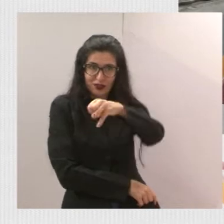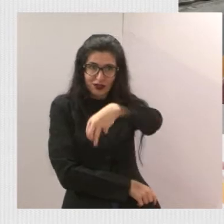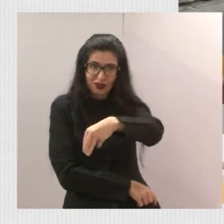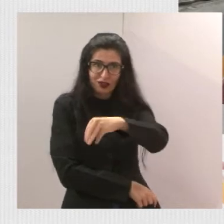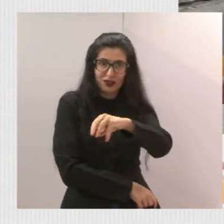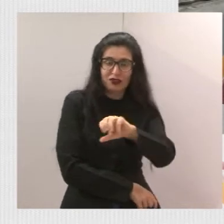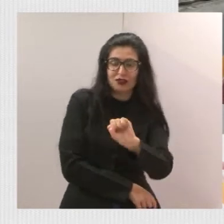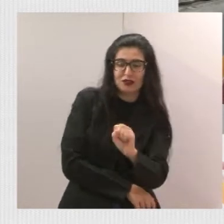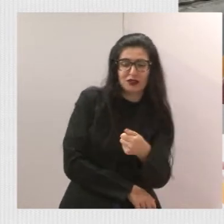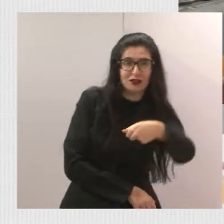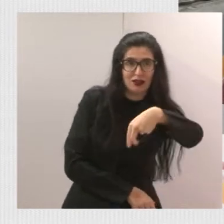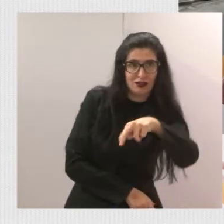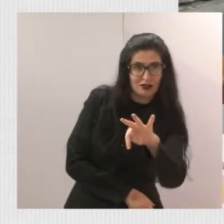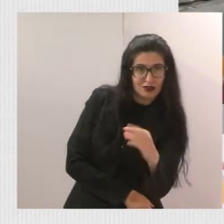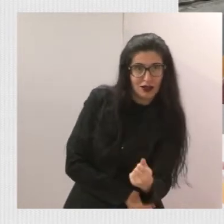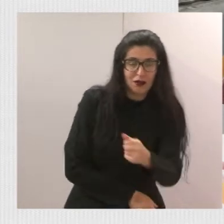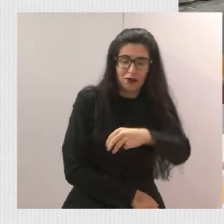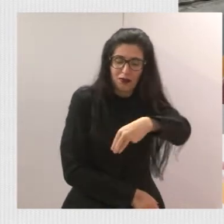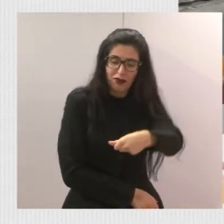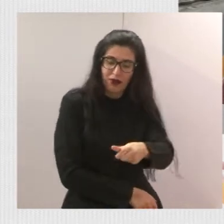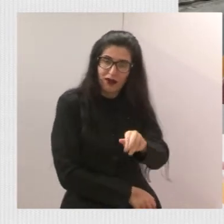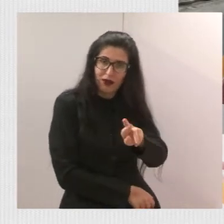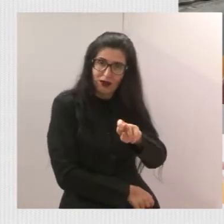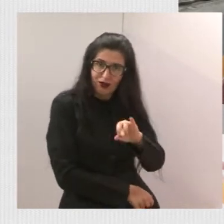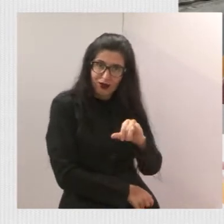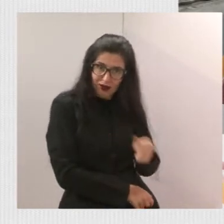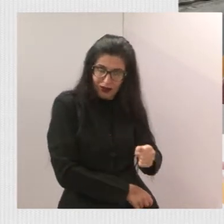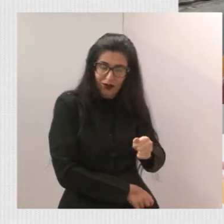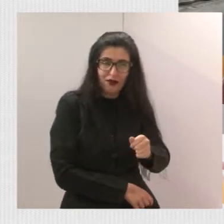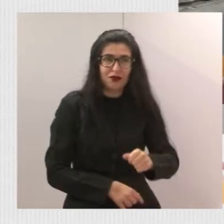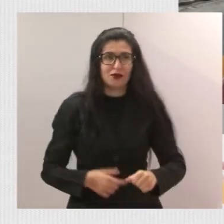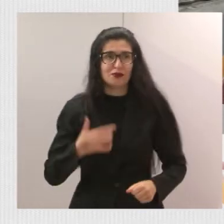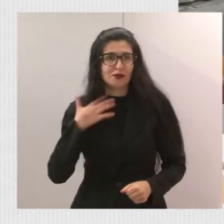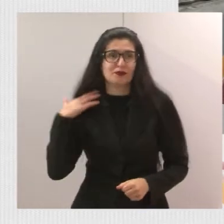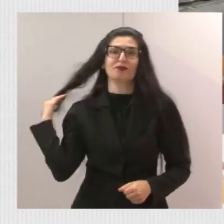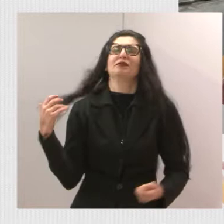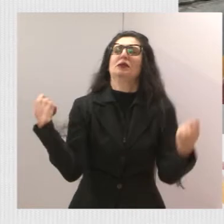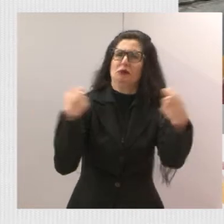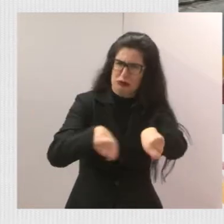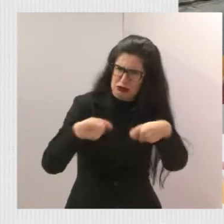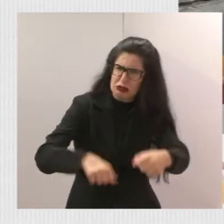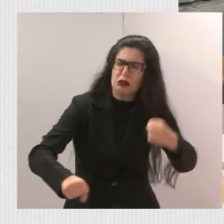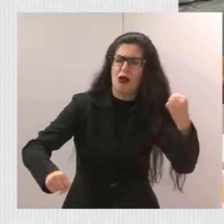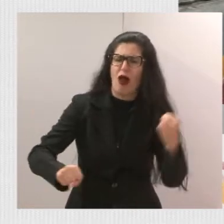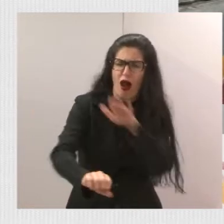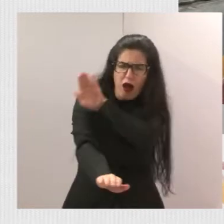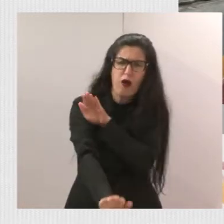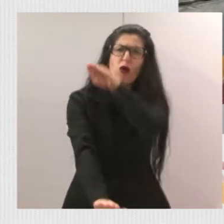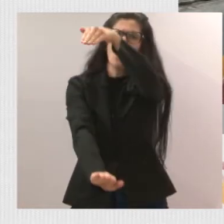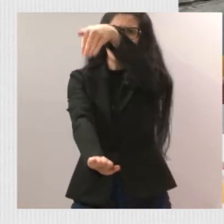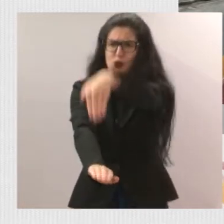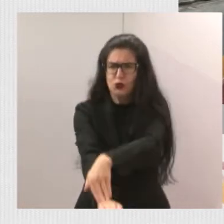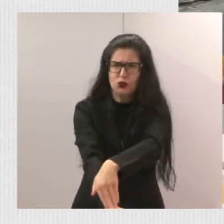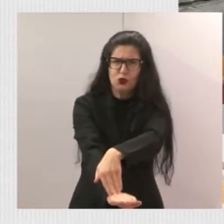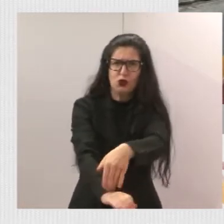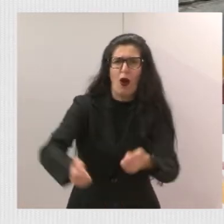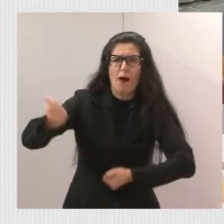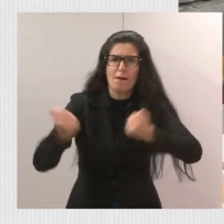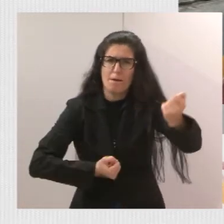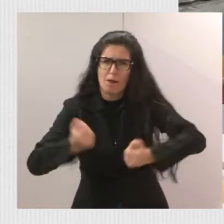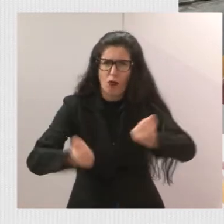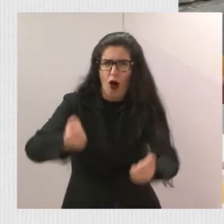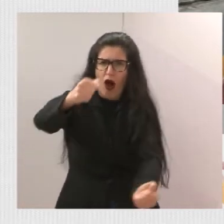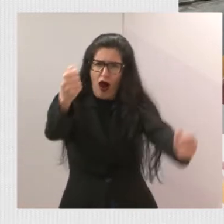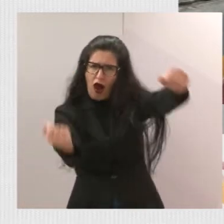Santa Maria. Isso aí não tem jeito, tem que colocar lombada lá. Os moradores pedem que colocam essa lombada,